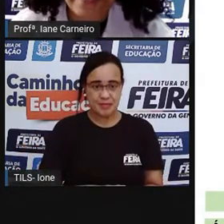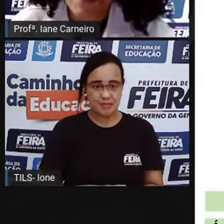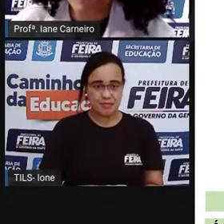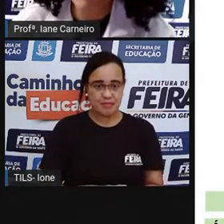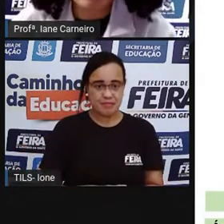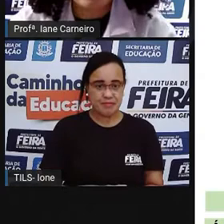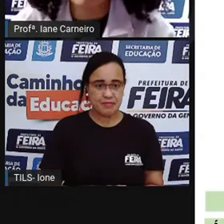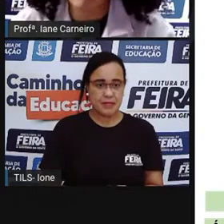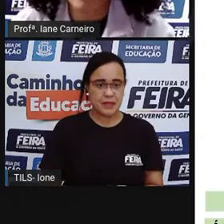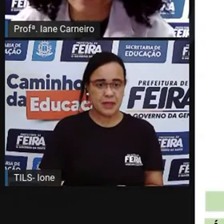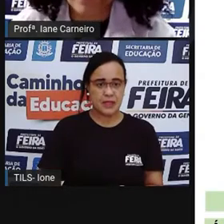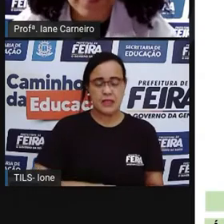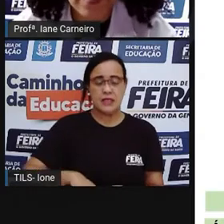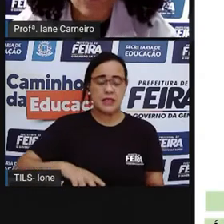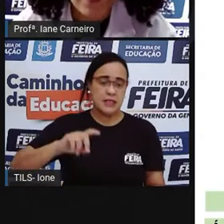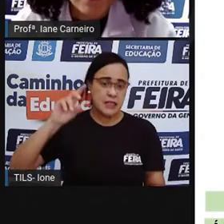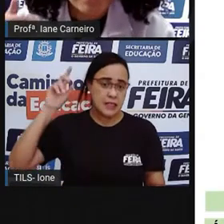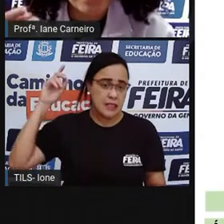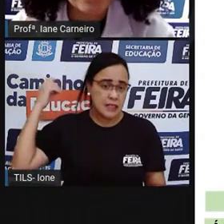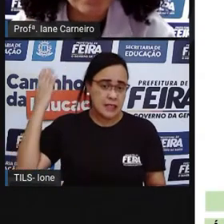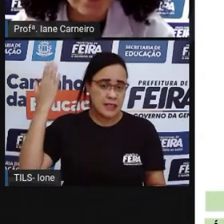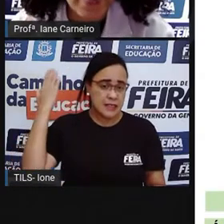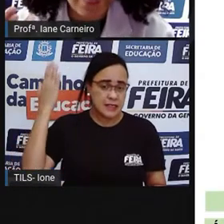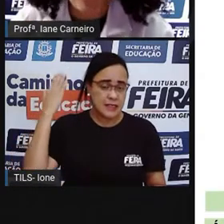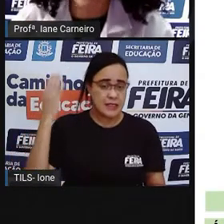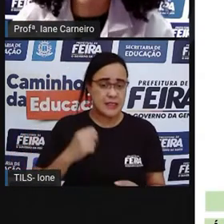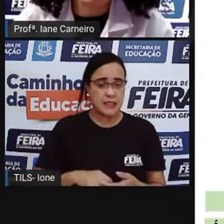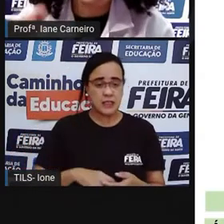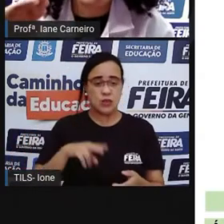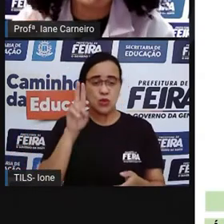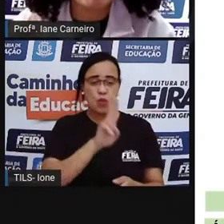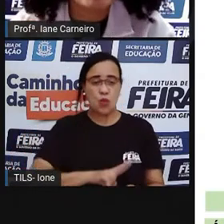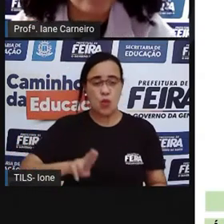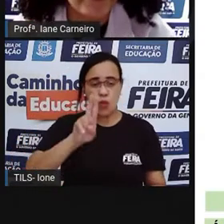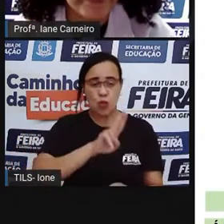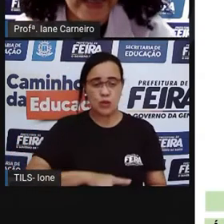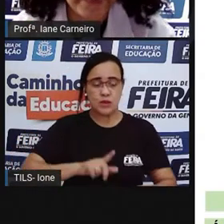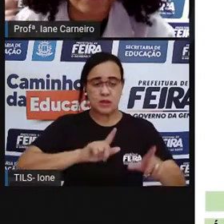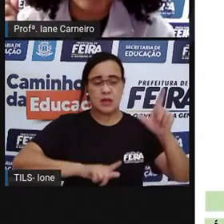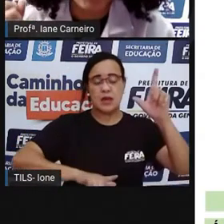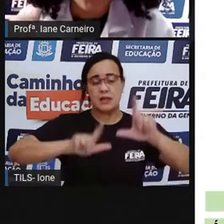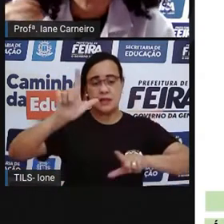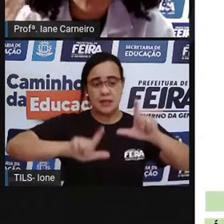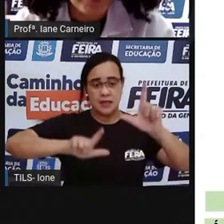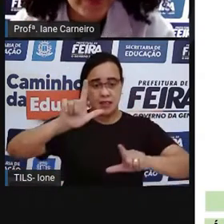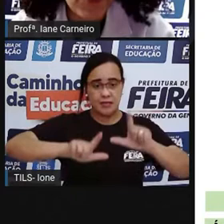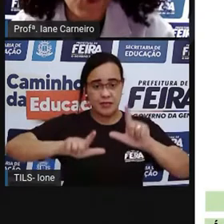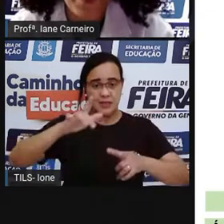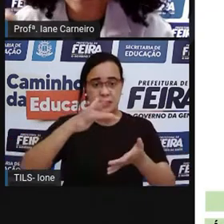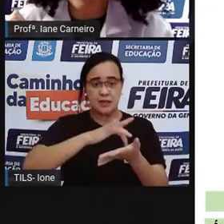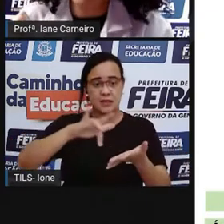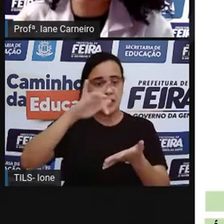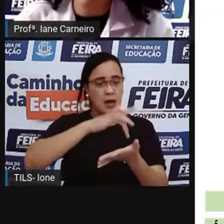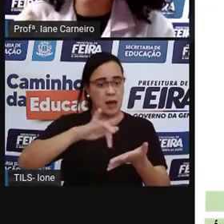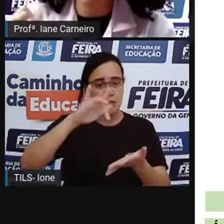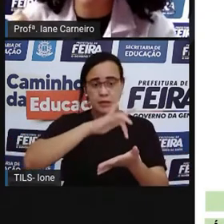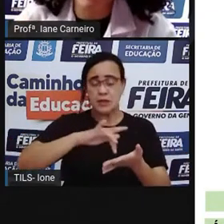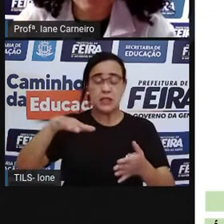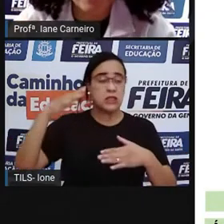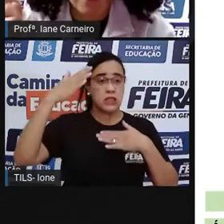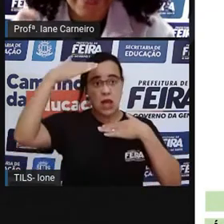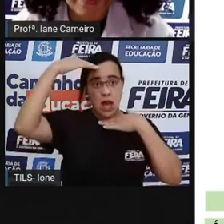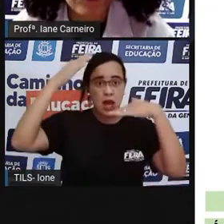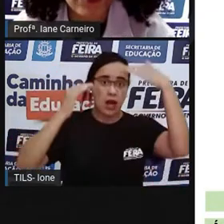usar tablet, celular e televisão, Cecília acordou com a cabeça quadrada. Um livro para incentivar as